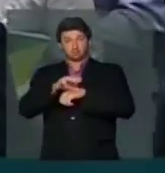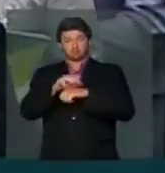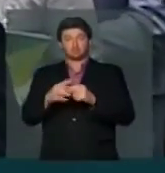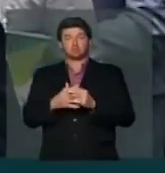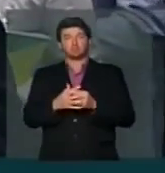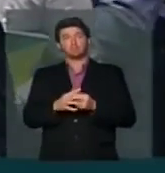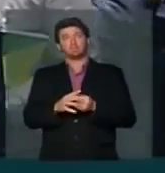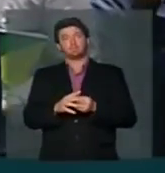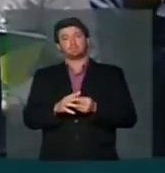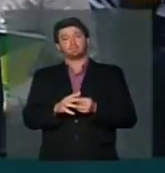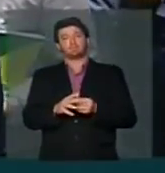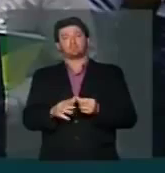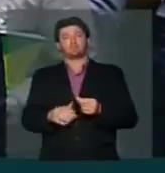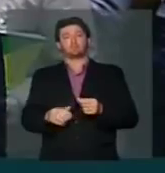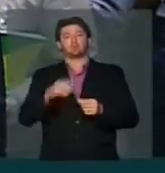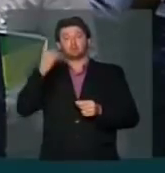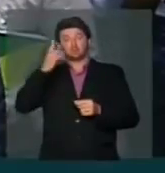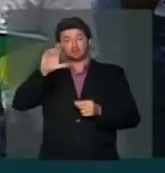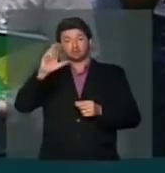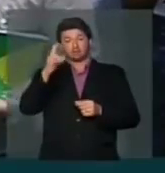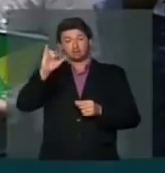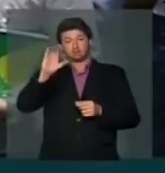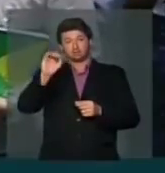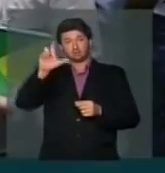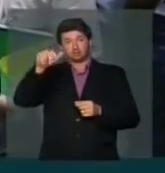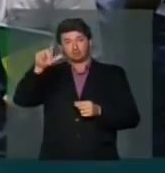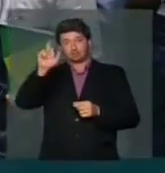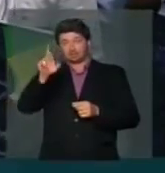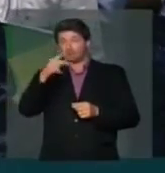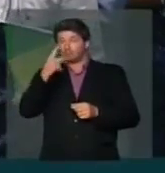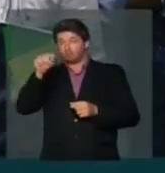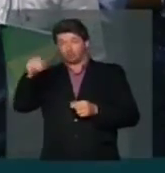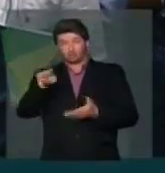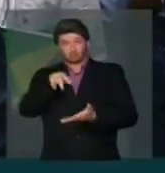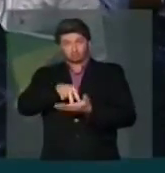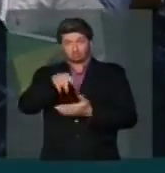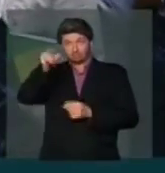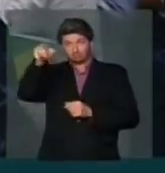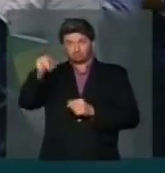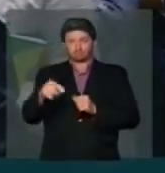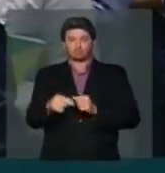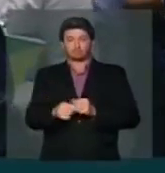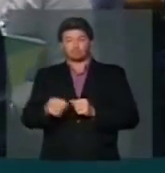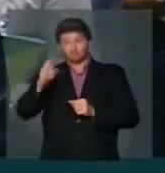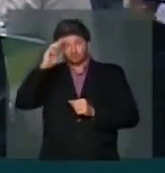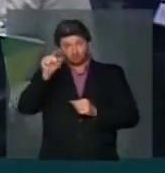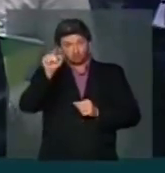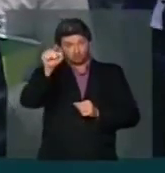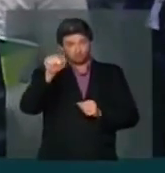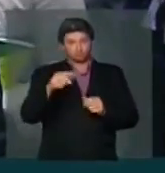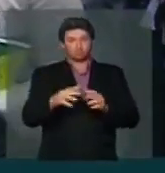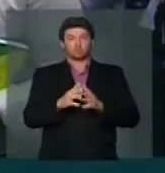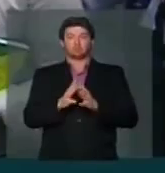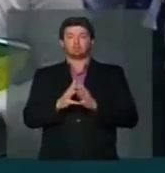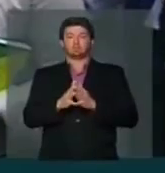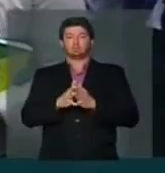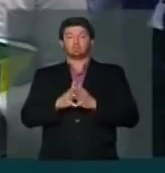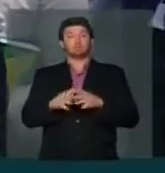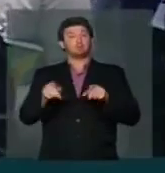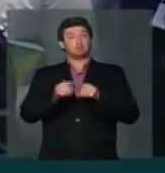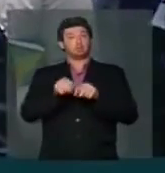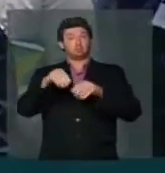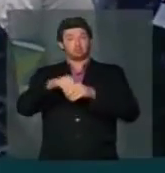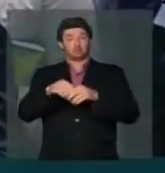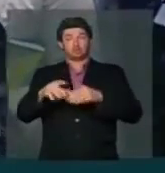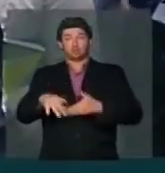da O deputado Chico Alencar acabou de falar aqui na tribuna que vossa excelência, inclusive no